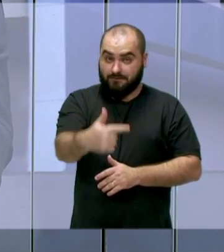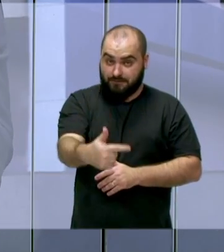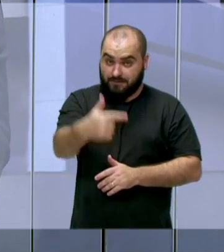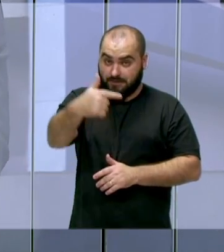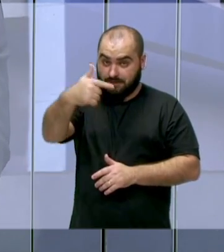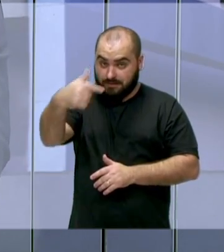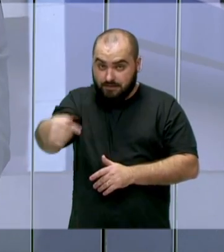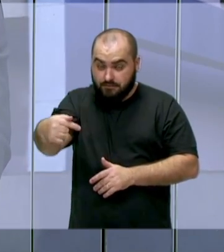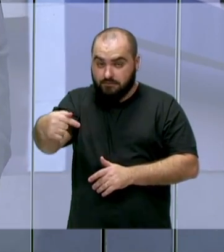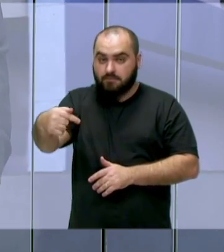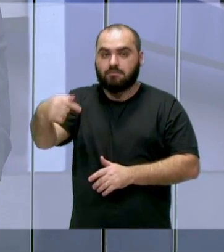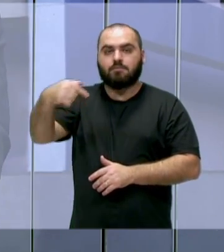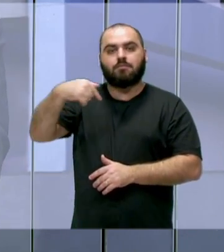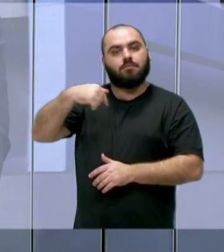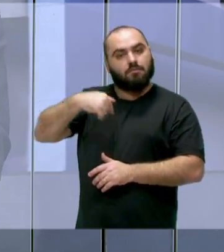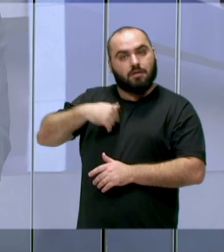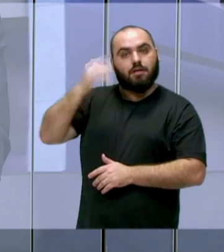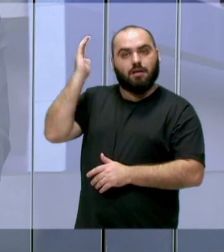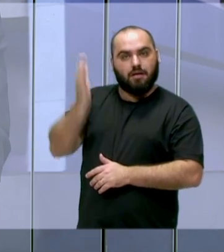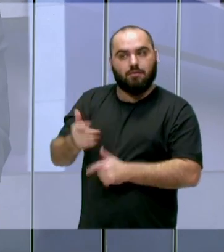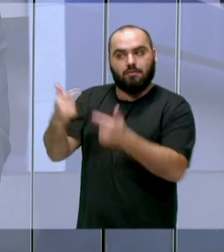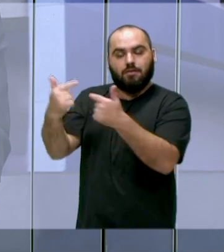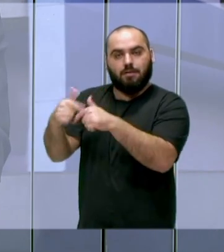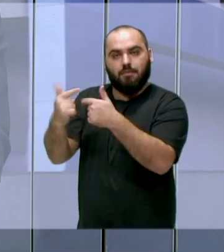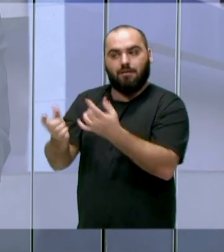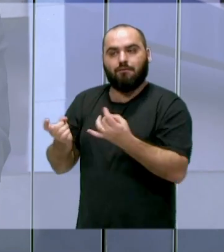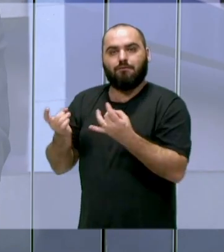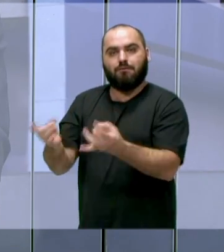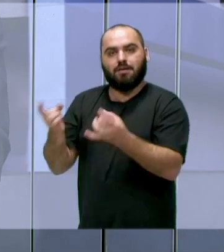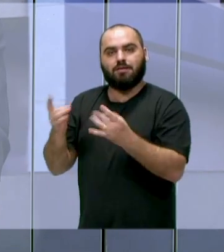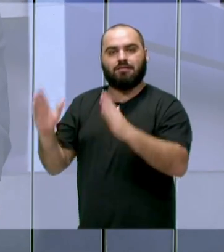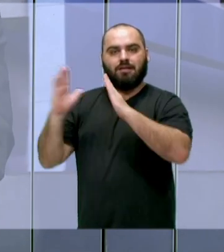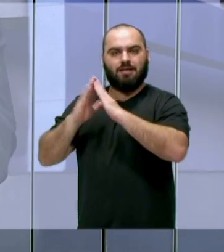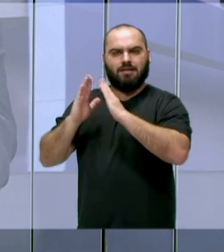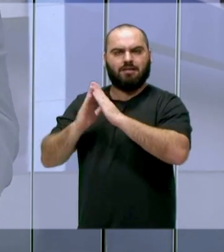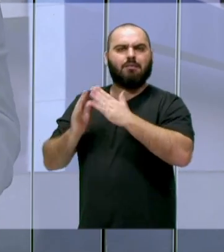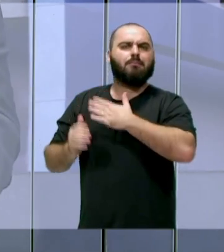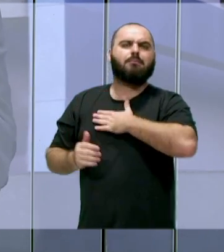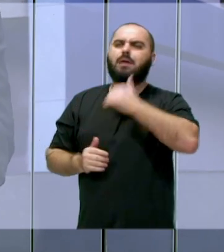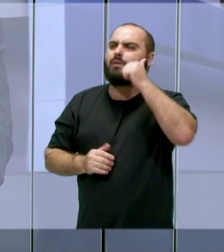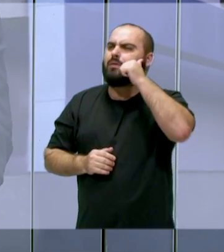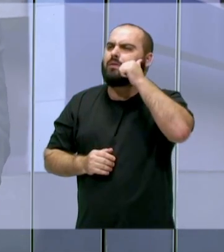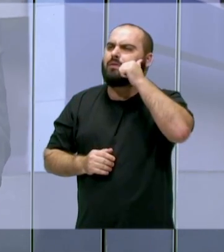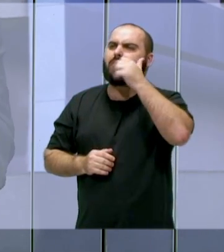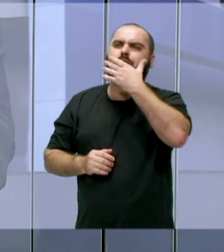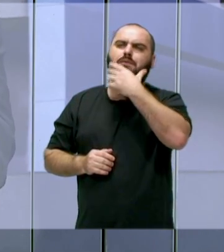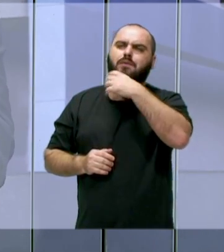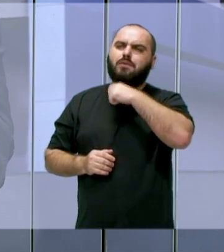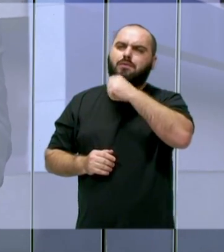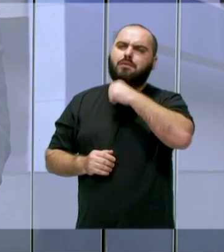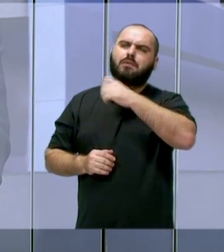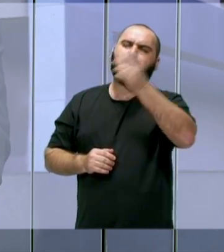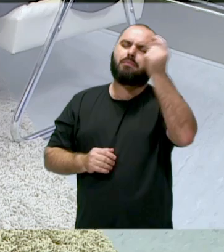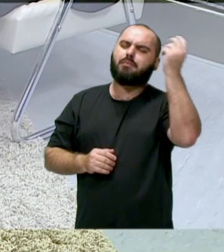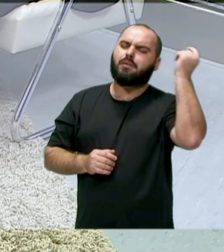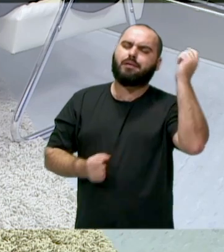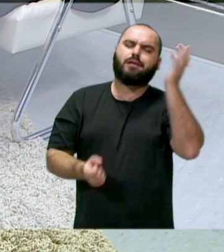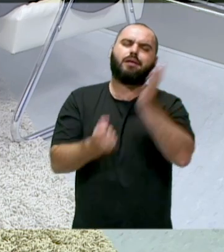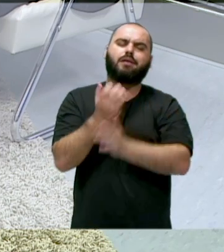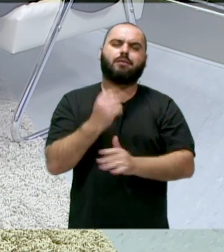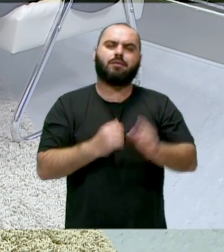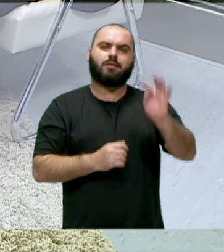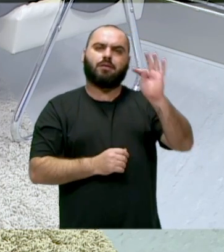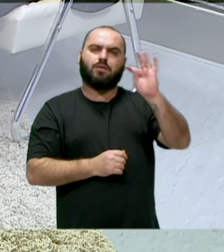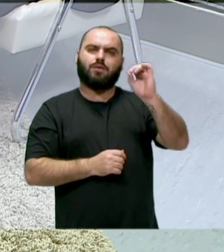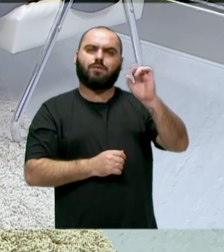sou corretor de imóveis, terceira geração, já o meu avô fundou a imobiliária Tolentino lá em 73. Aí meu pai em 94 fundou a imobiliária